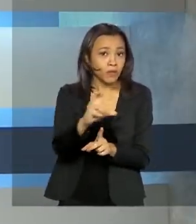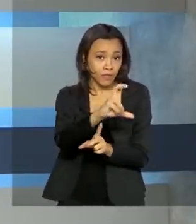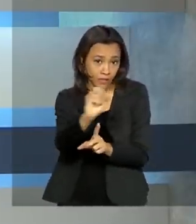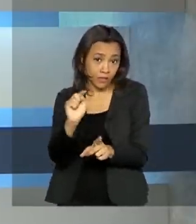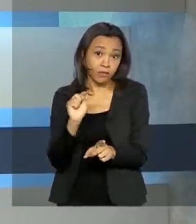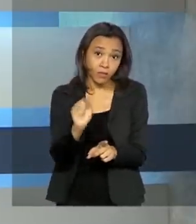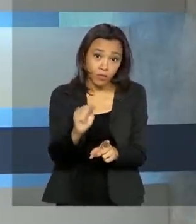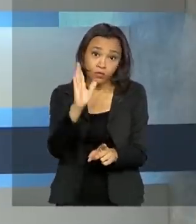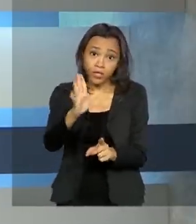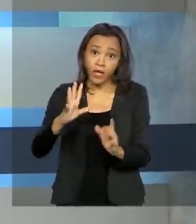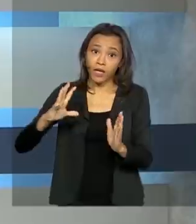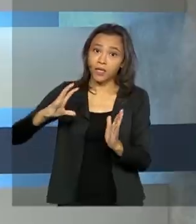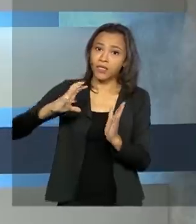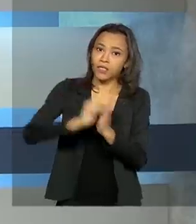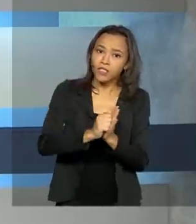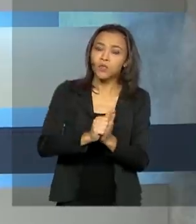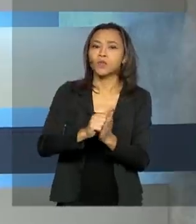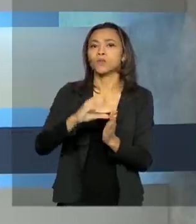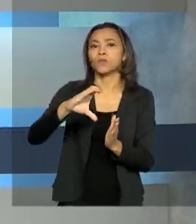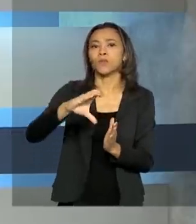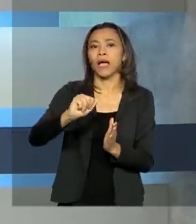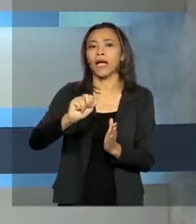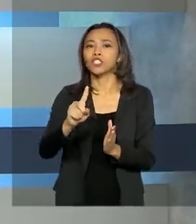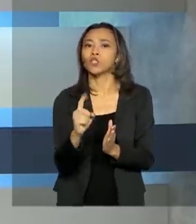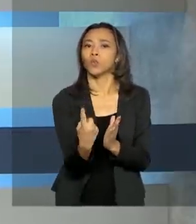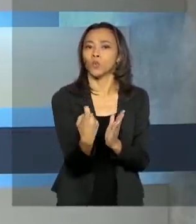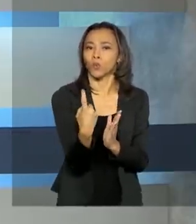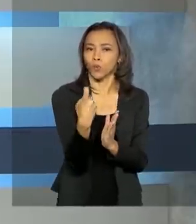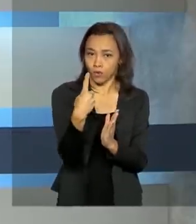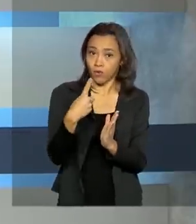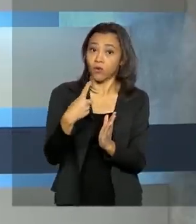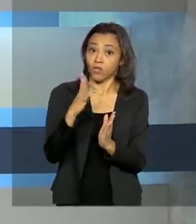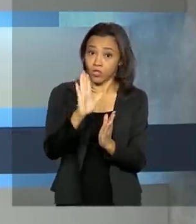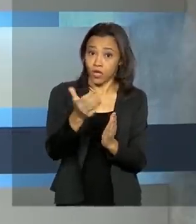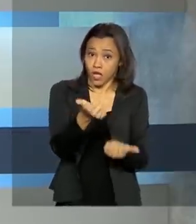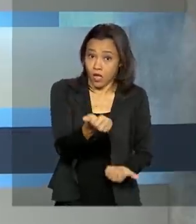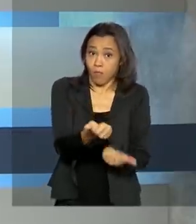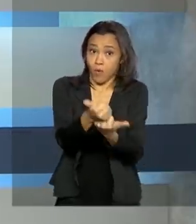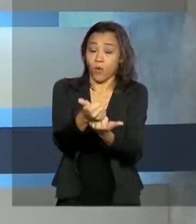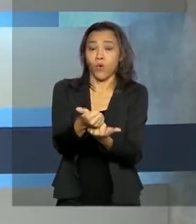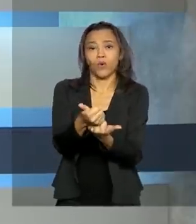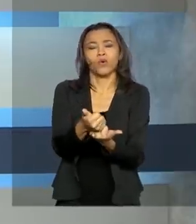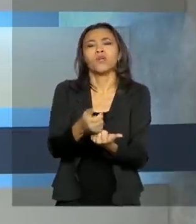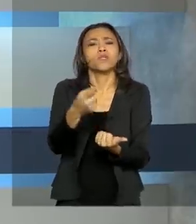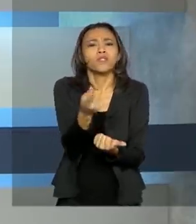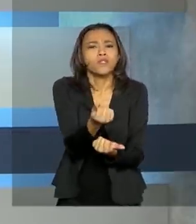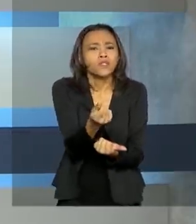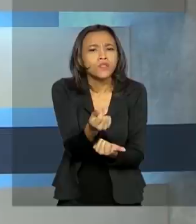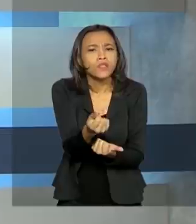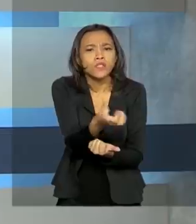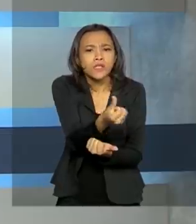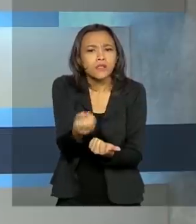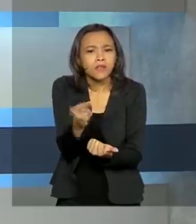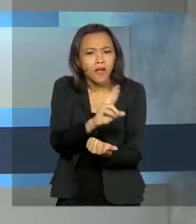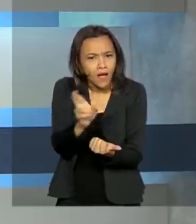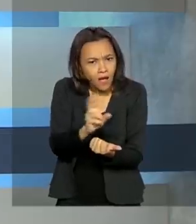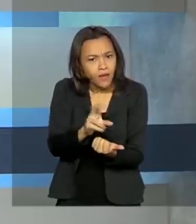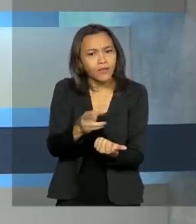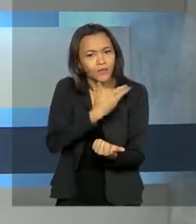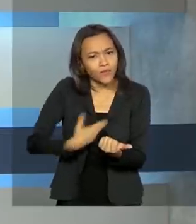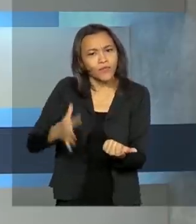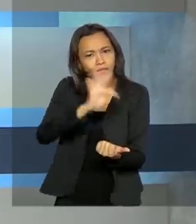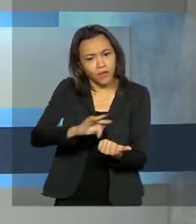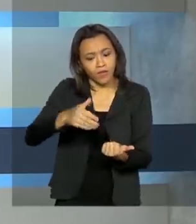inscritos no Cadastro Único receberam o auxílio emergencial do governo federal no primeiro dia de pagamentos, que foi nesta quinta-feira. O